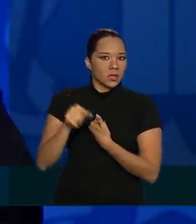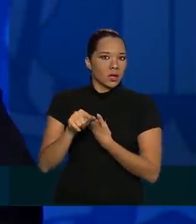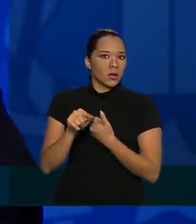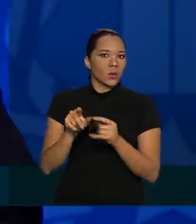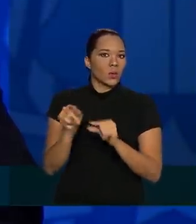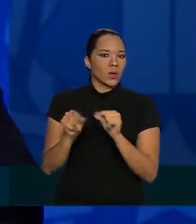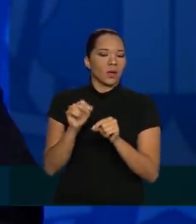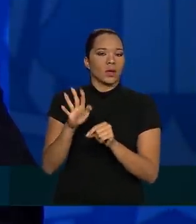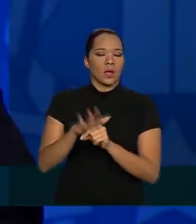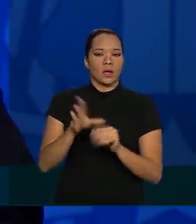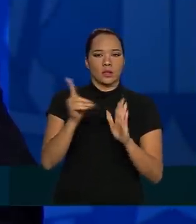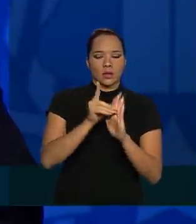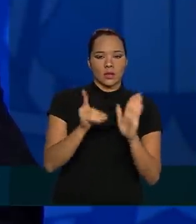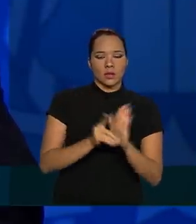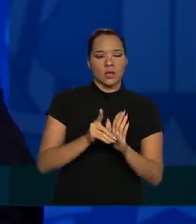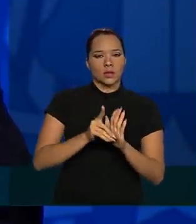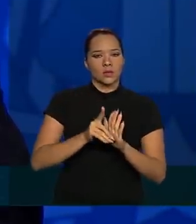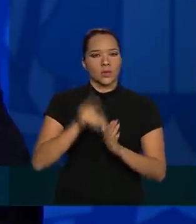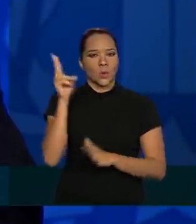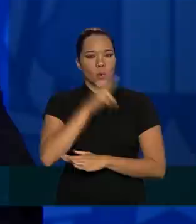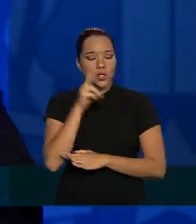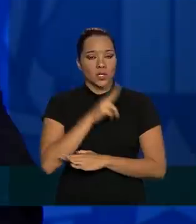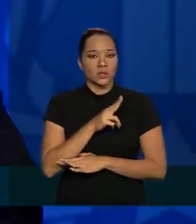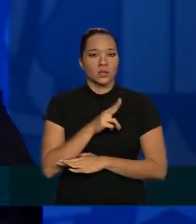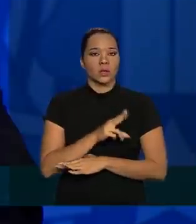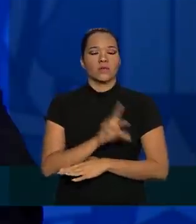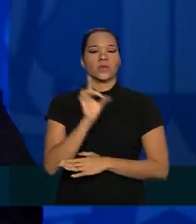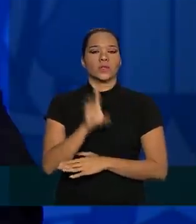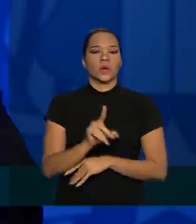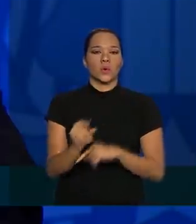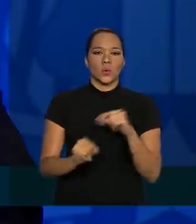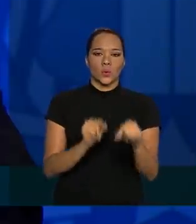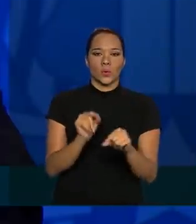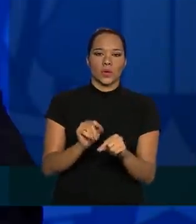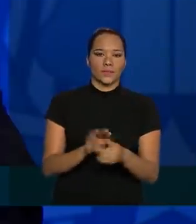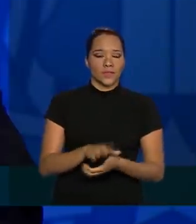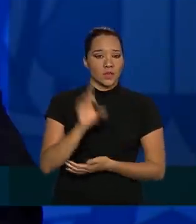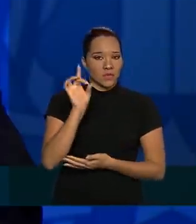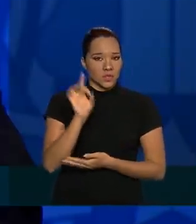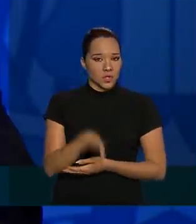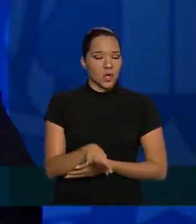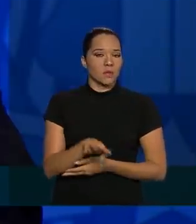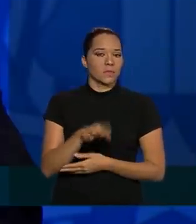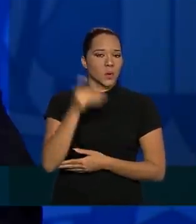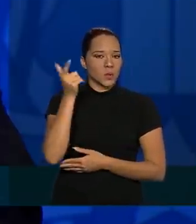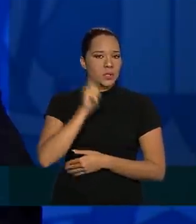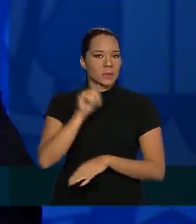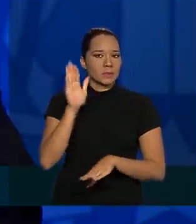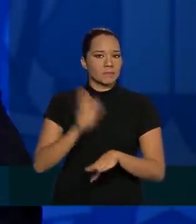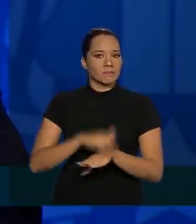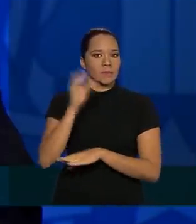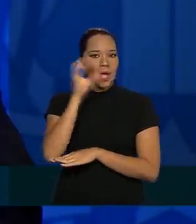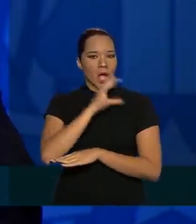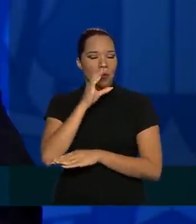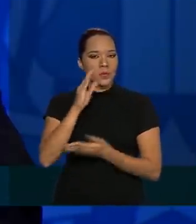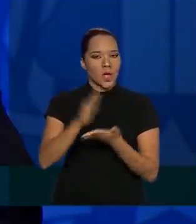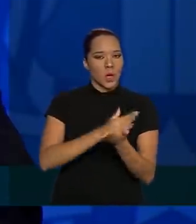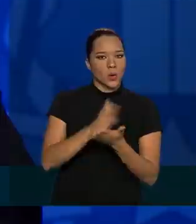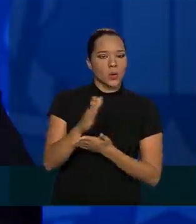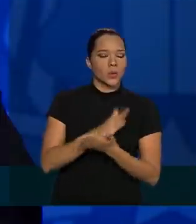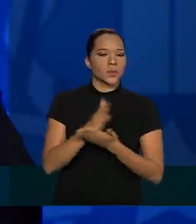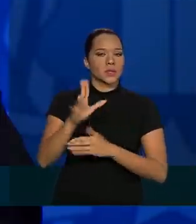é que a decretação do estado de calamidade foi apenas para viabilizar algumas medidas de